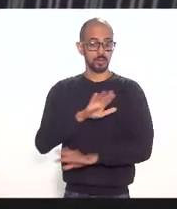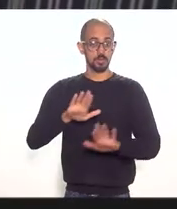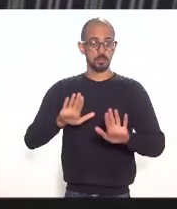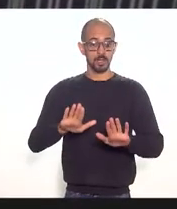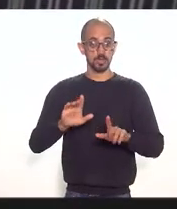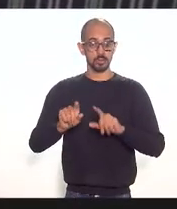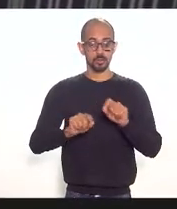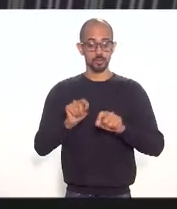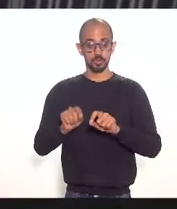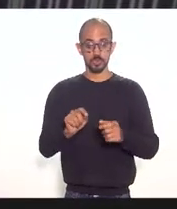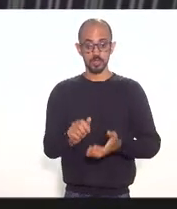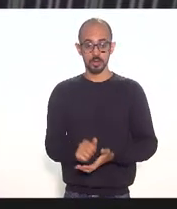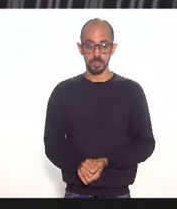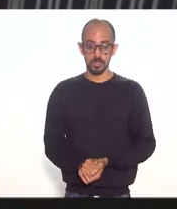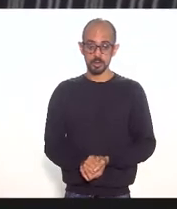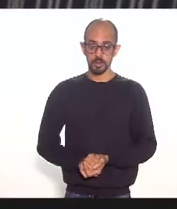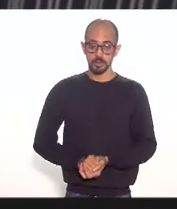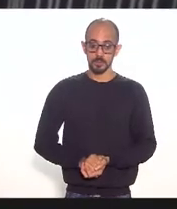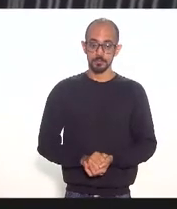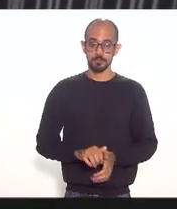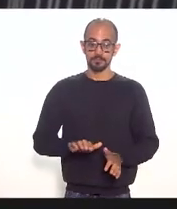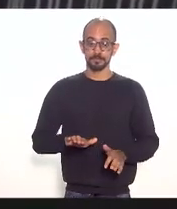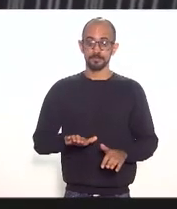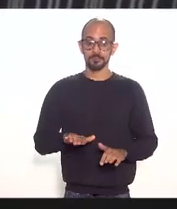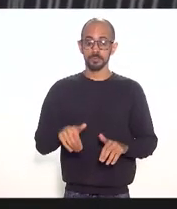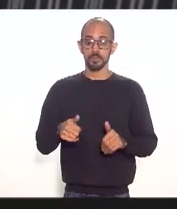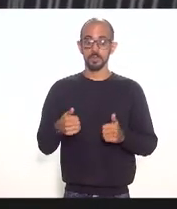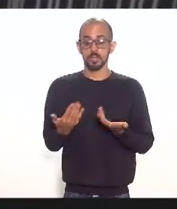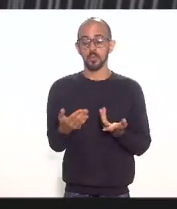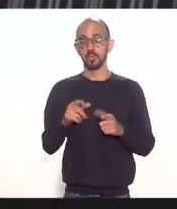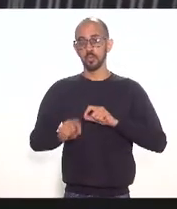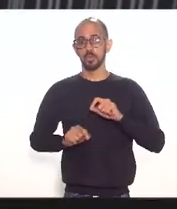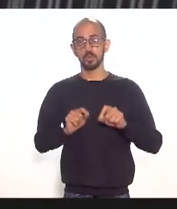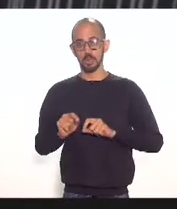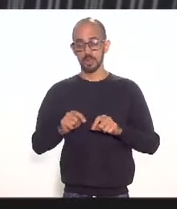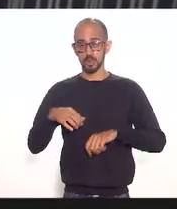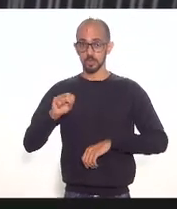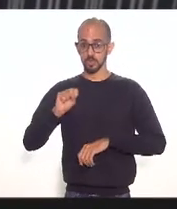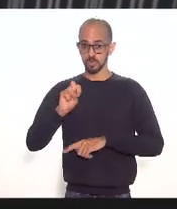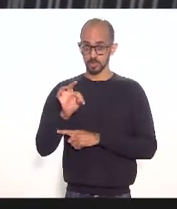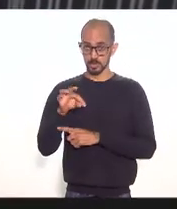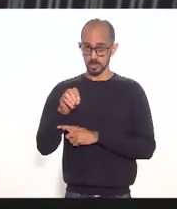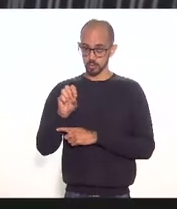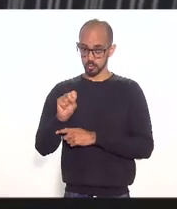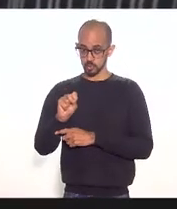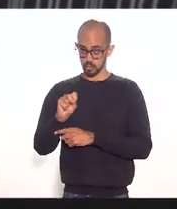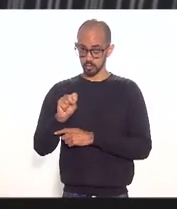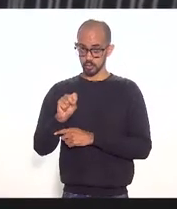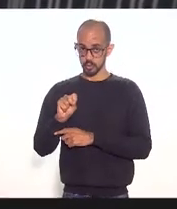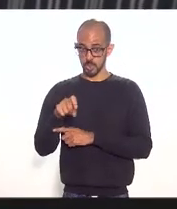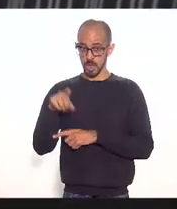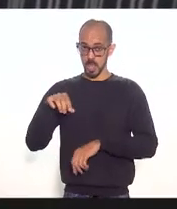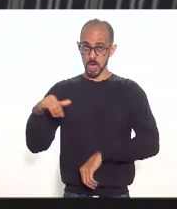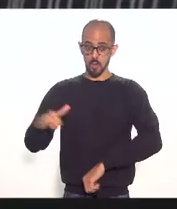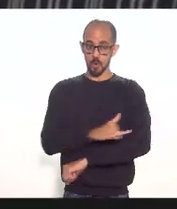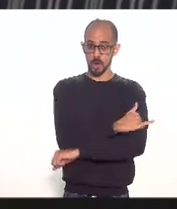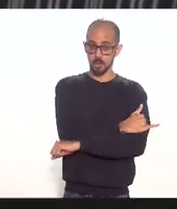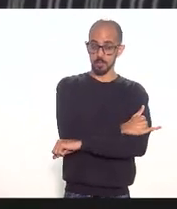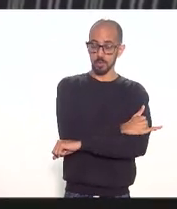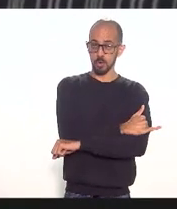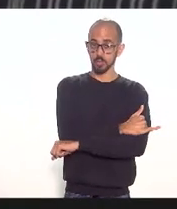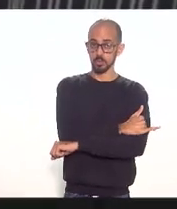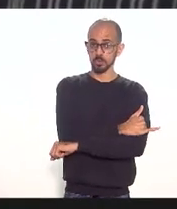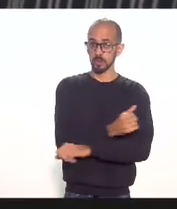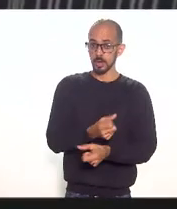espanhol ou russo é o ICAO então o Santos Dumont ele na verdade ele é um aeroporto que ele alimenta ele é um